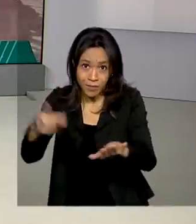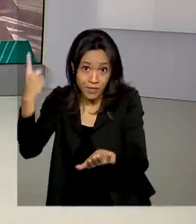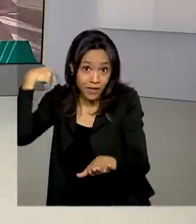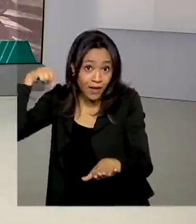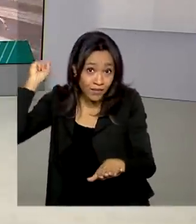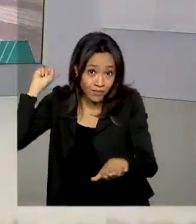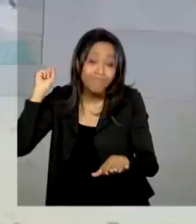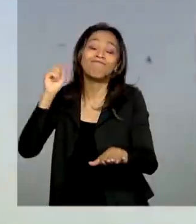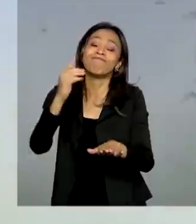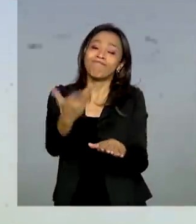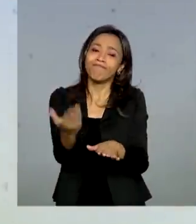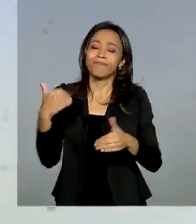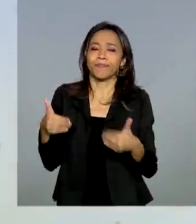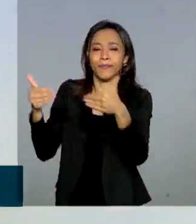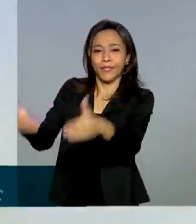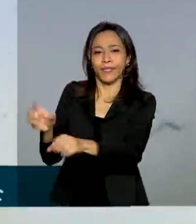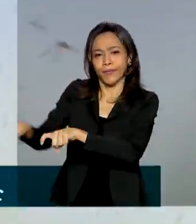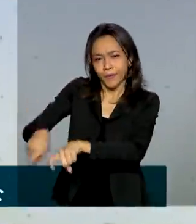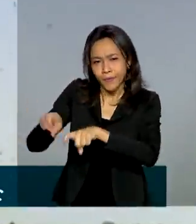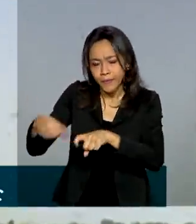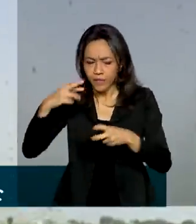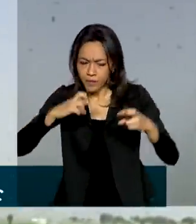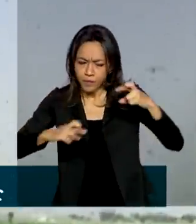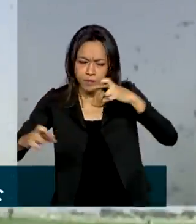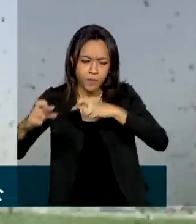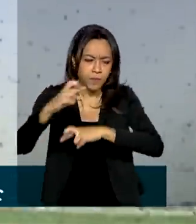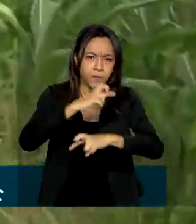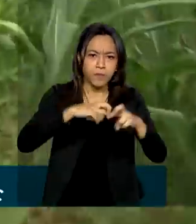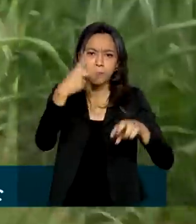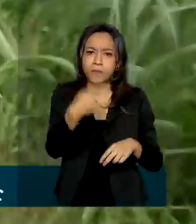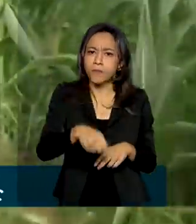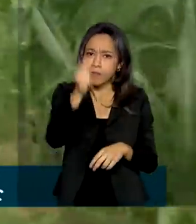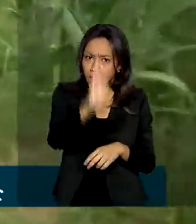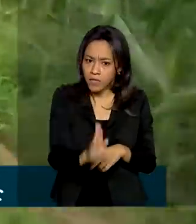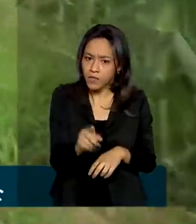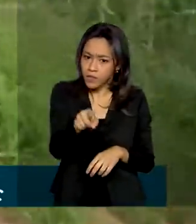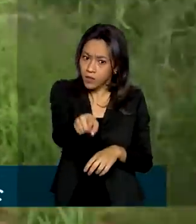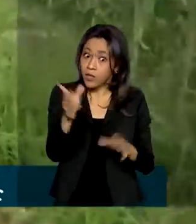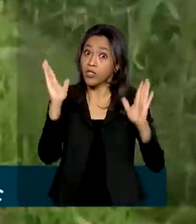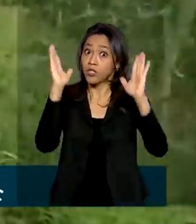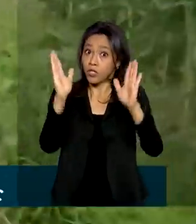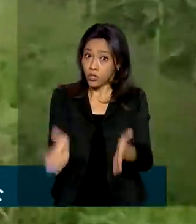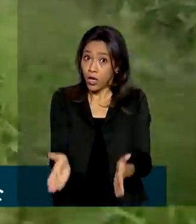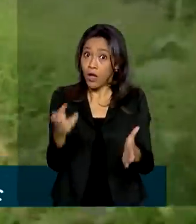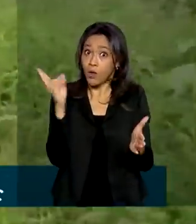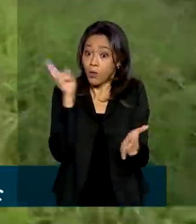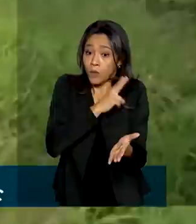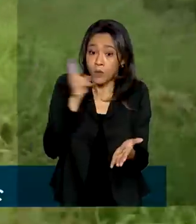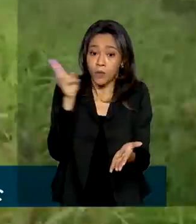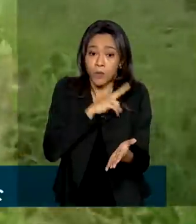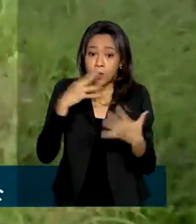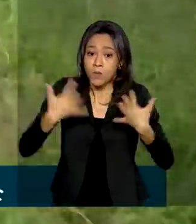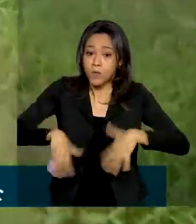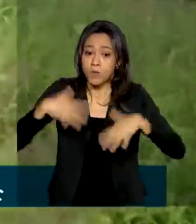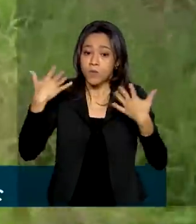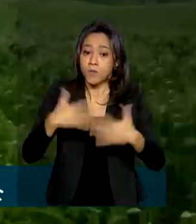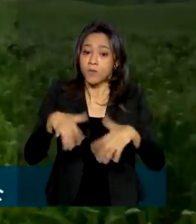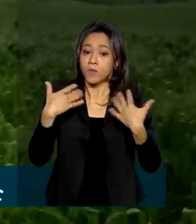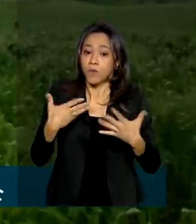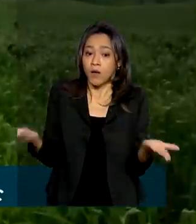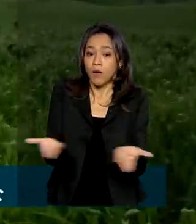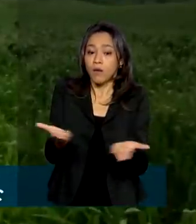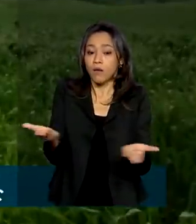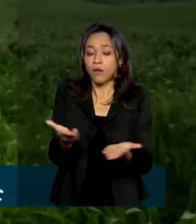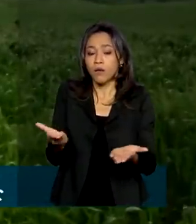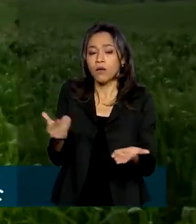é, o Ministério da Agricultura vem monitorando a situação aqui no Brasil e chegou a declarar emergência fitossanitária. Agora